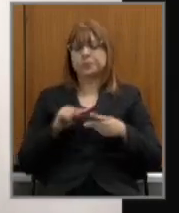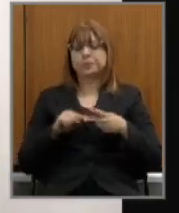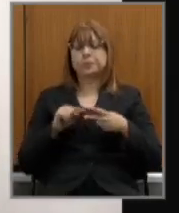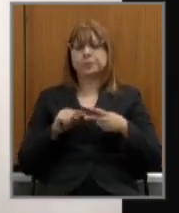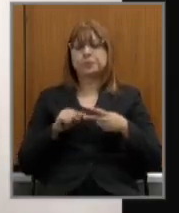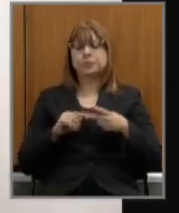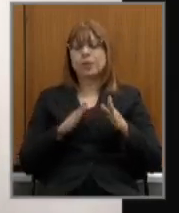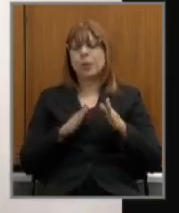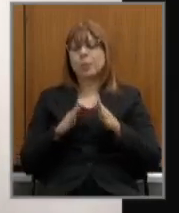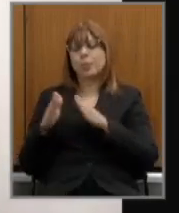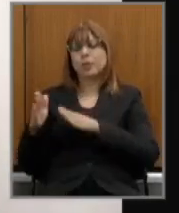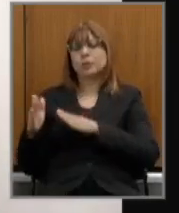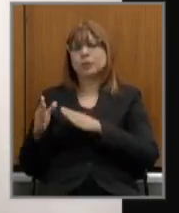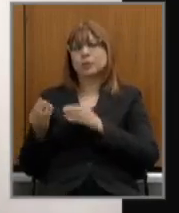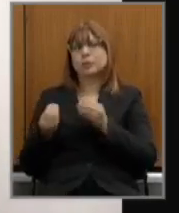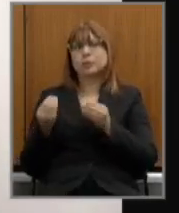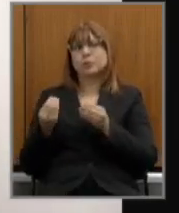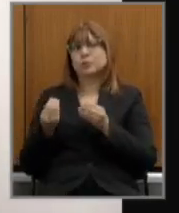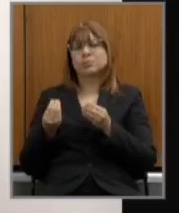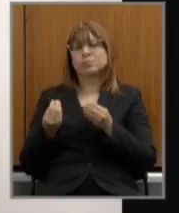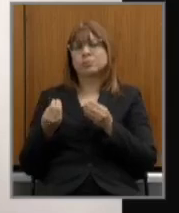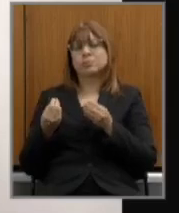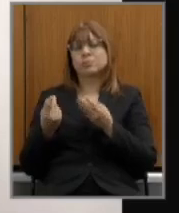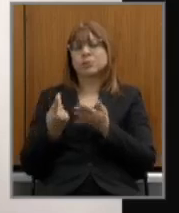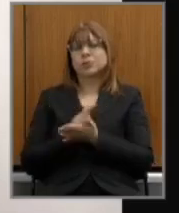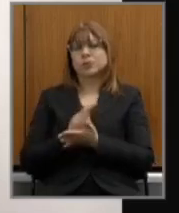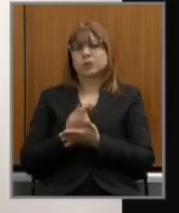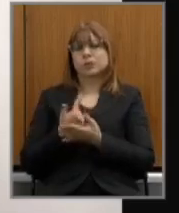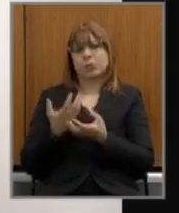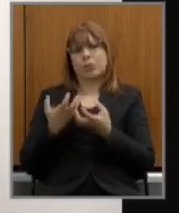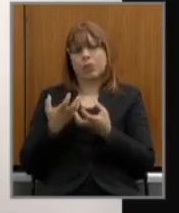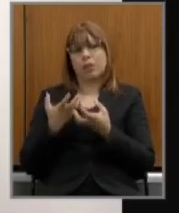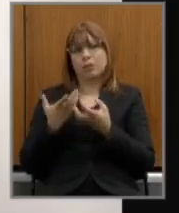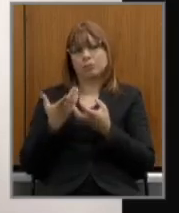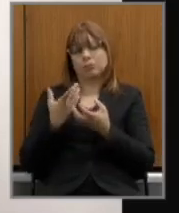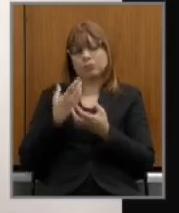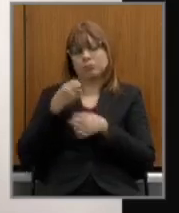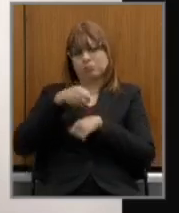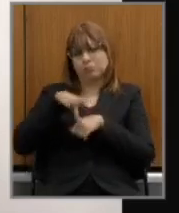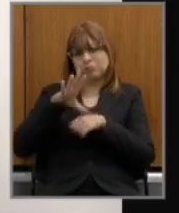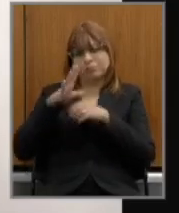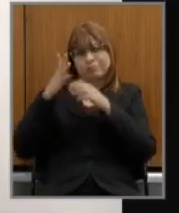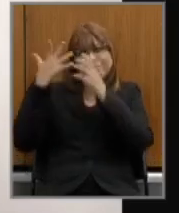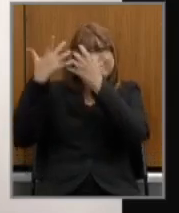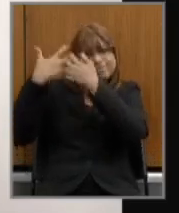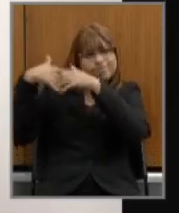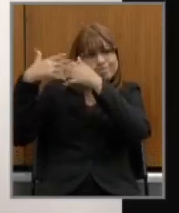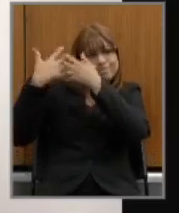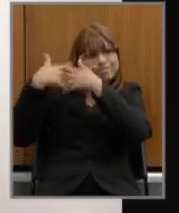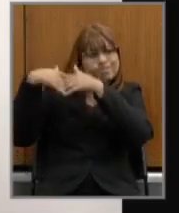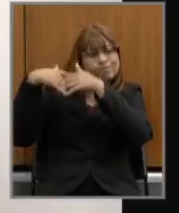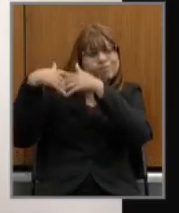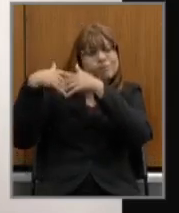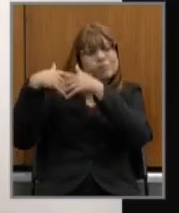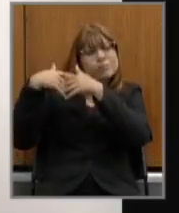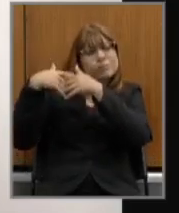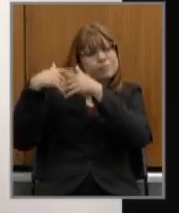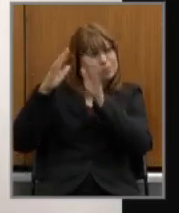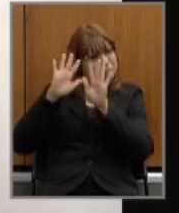do método esse sim eu queria aqui deixar algumas reflexões primeiro entender porque que o governo não